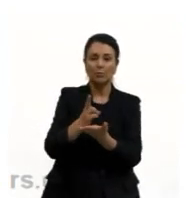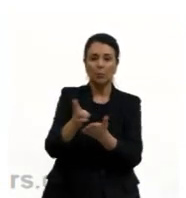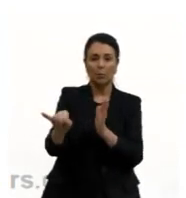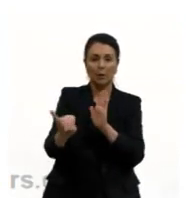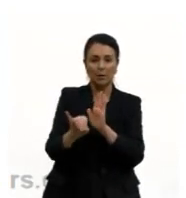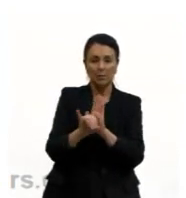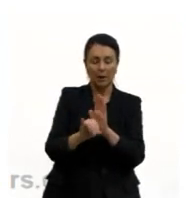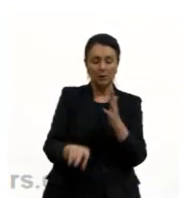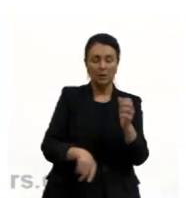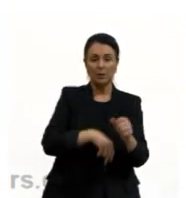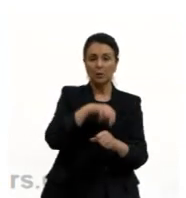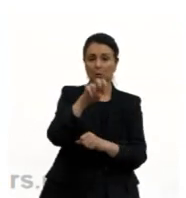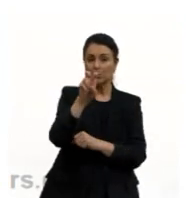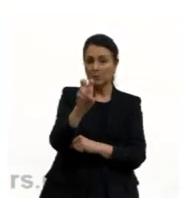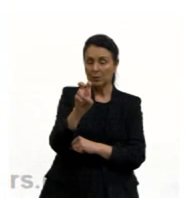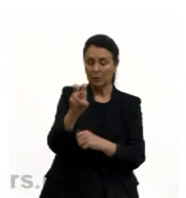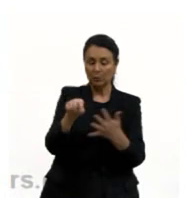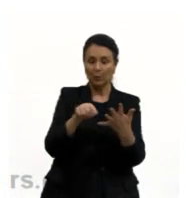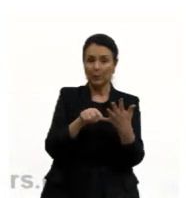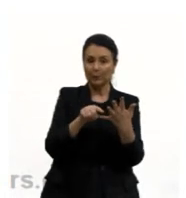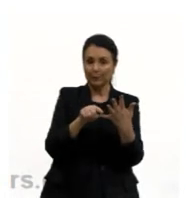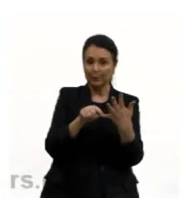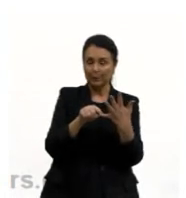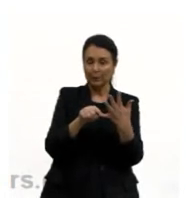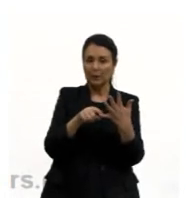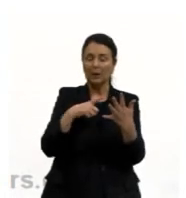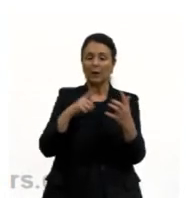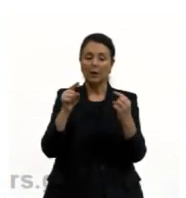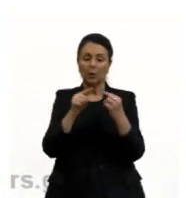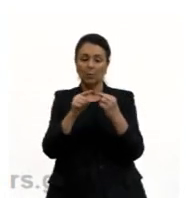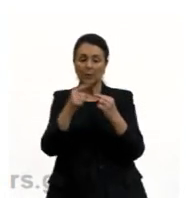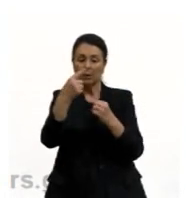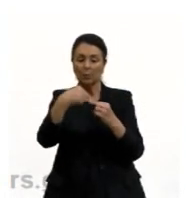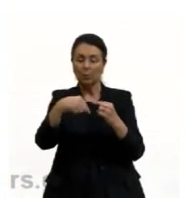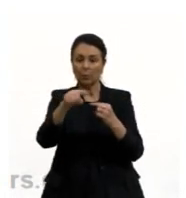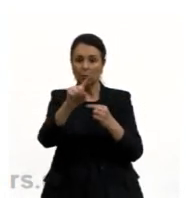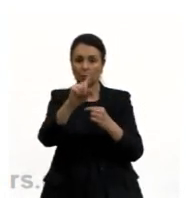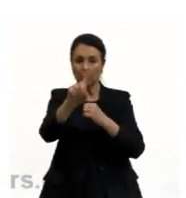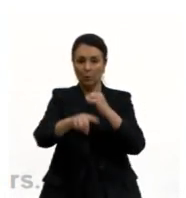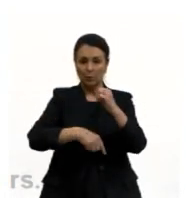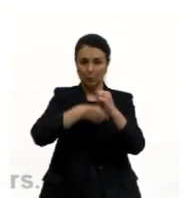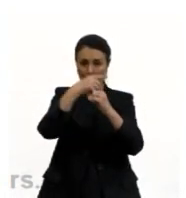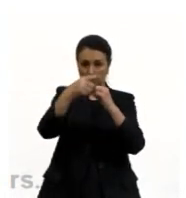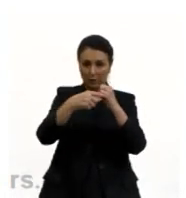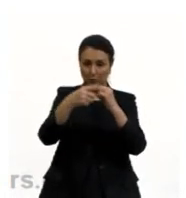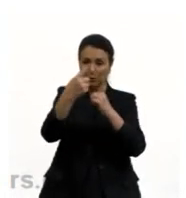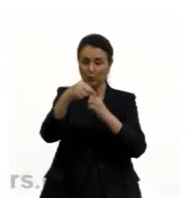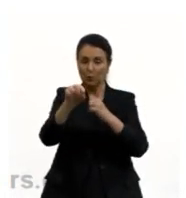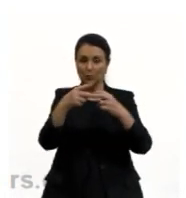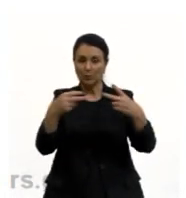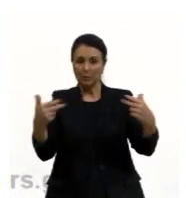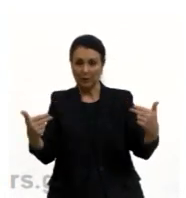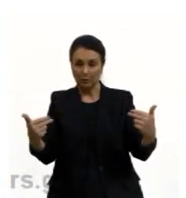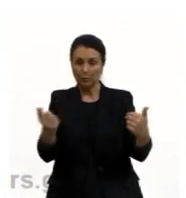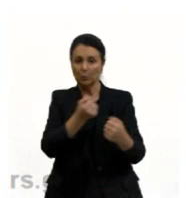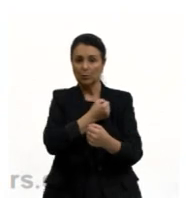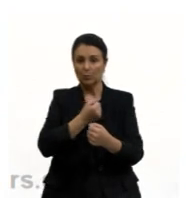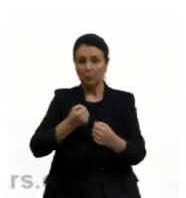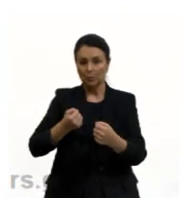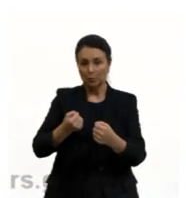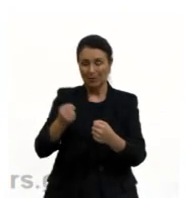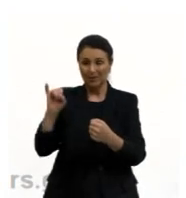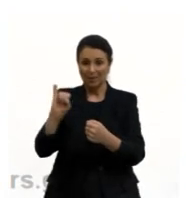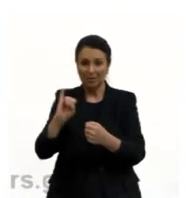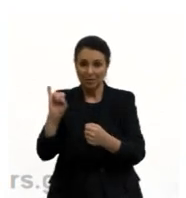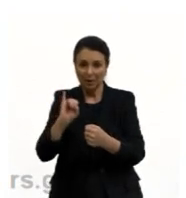cinco, átomos de elementos combinam com átomos de outros elementos em proporções de números inteiros, pequenos,